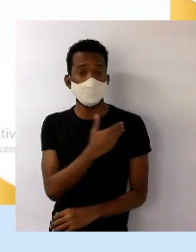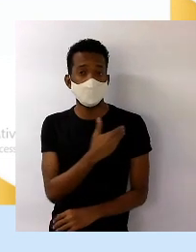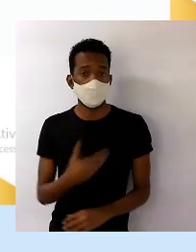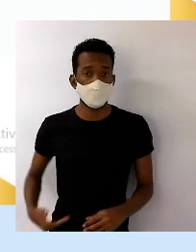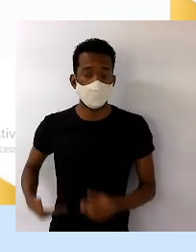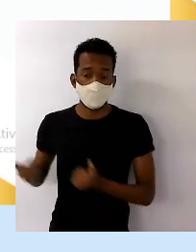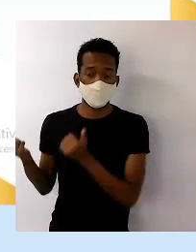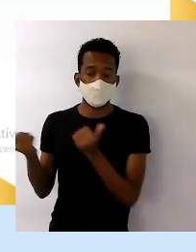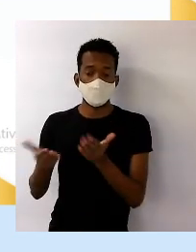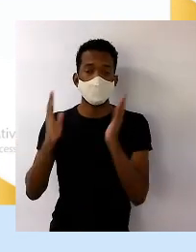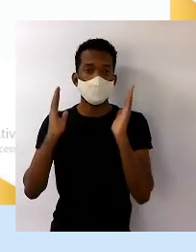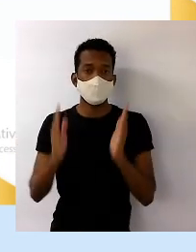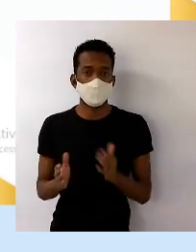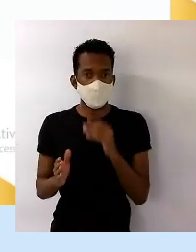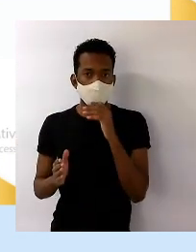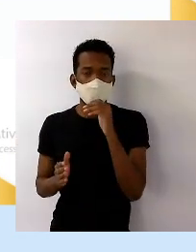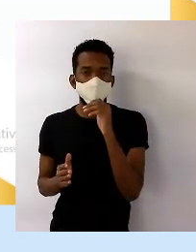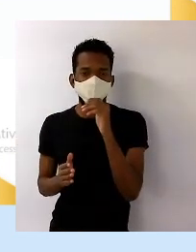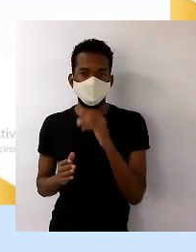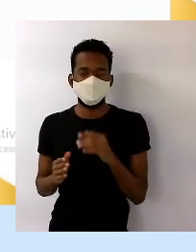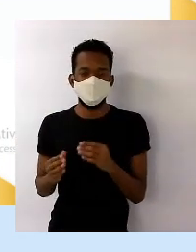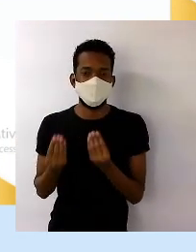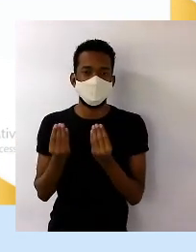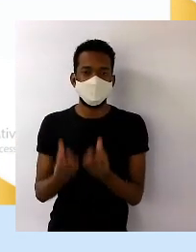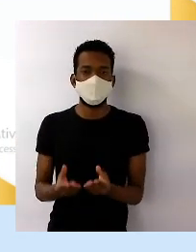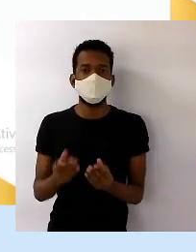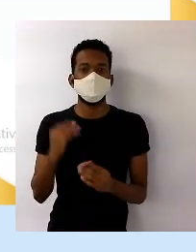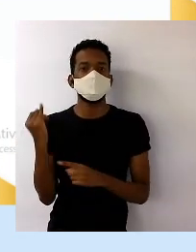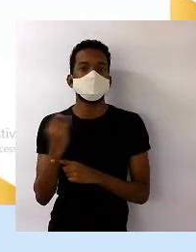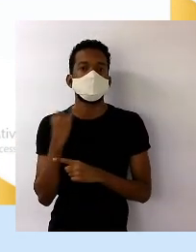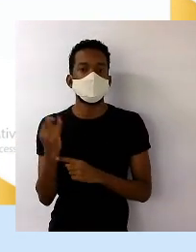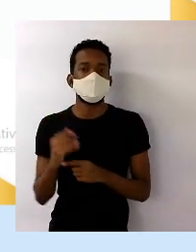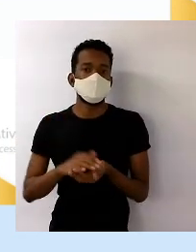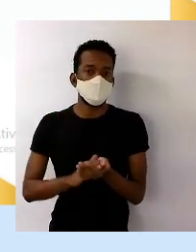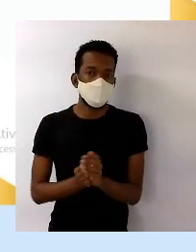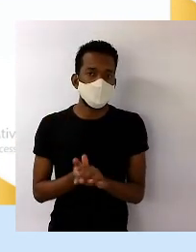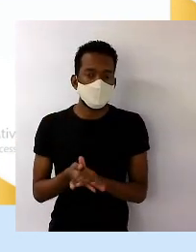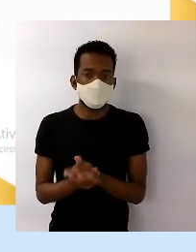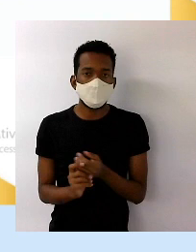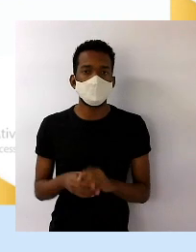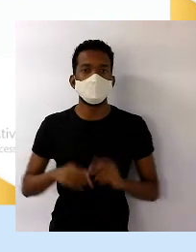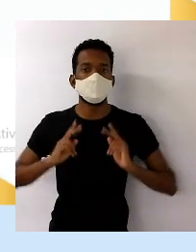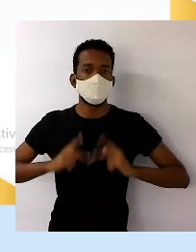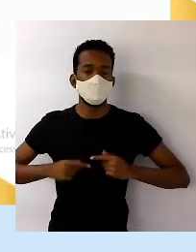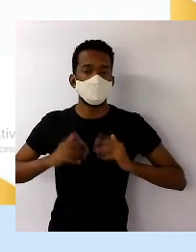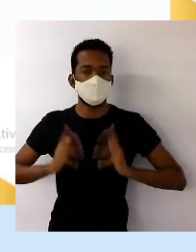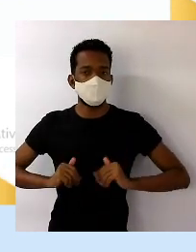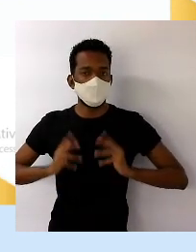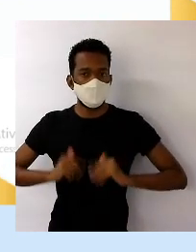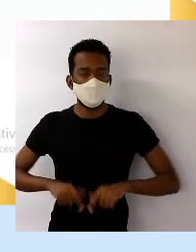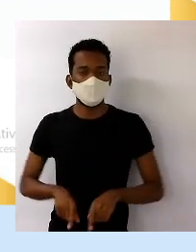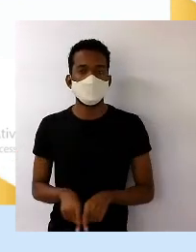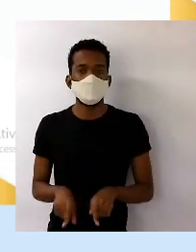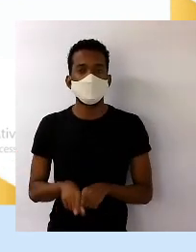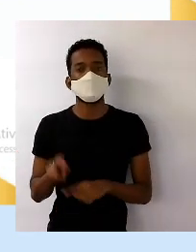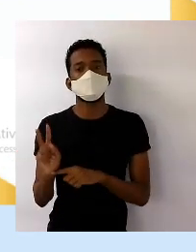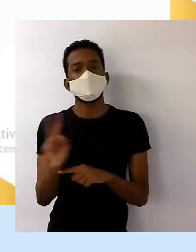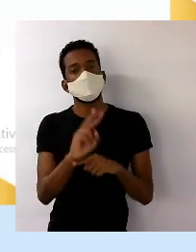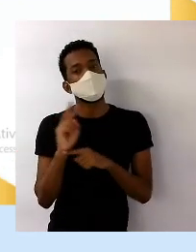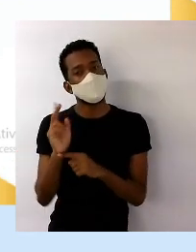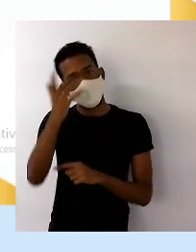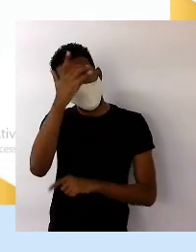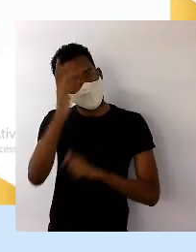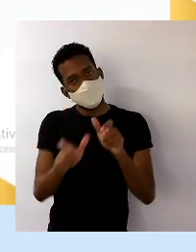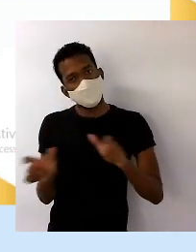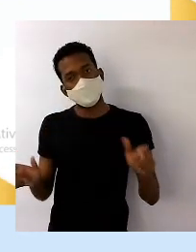para enfatizar a importância na higiene, nos cuidados da população. E isso fez com que a expectativa das pessoas,